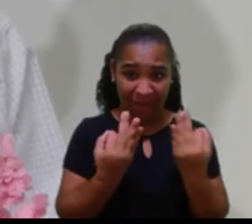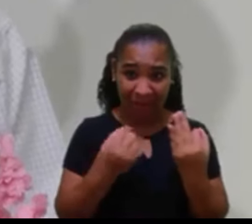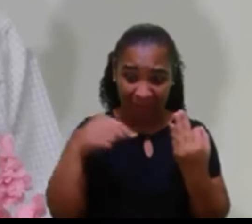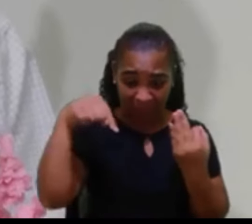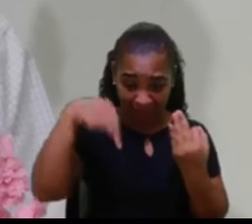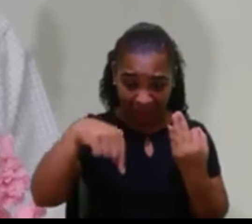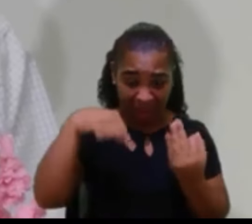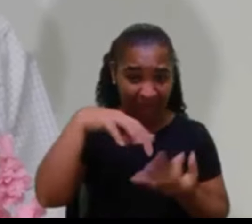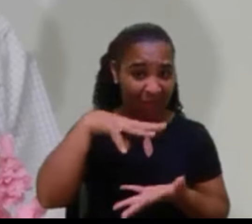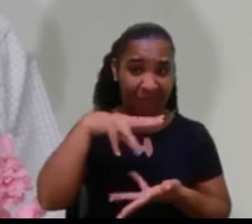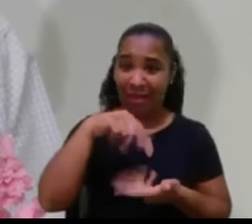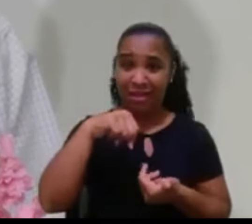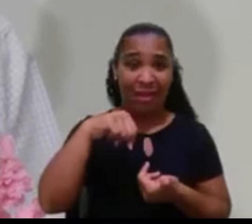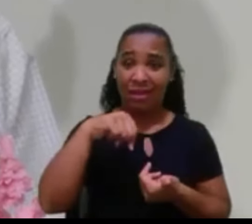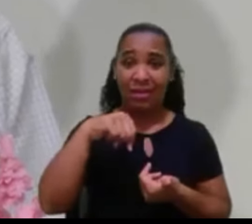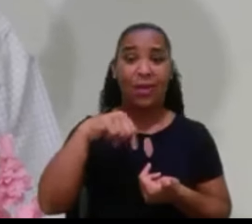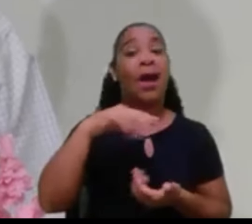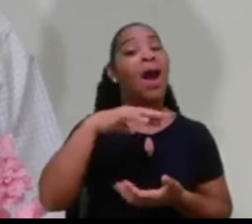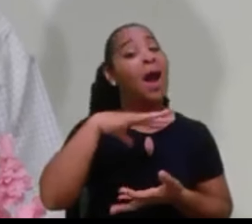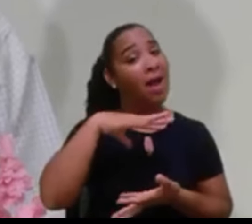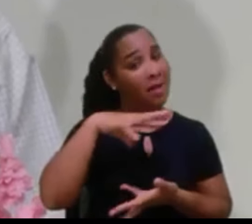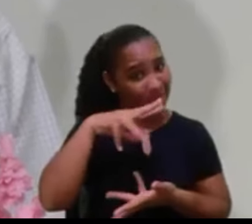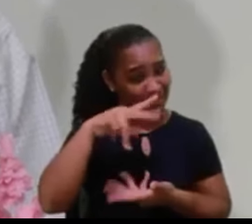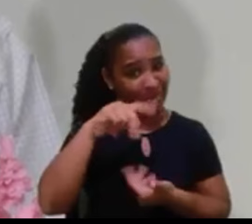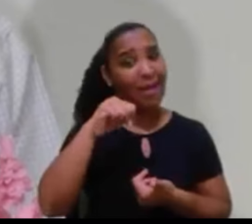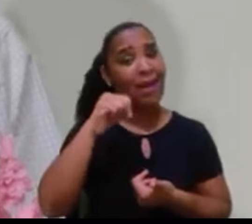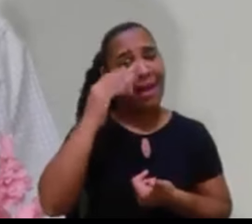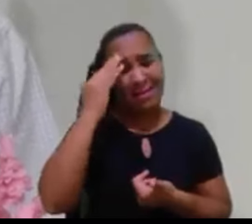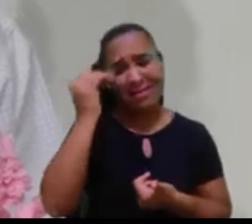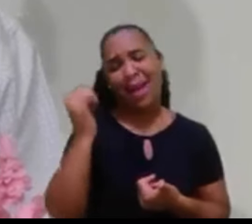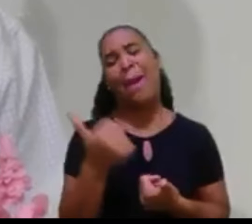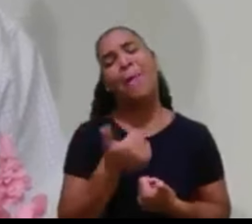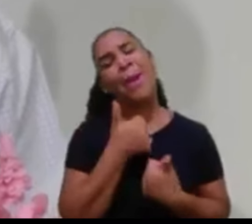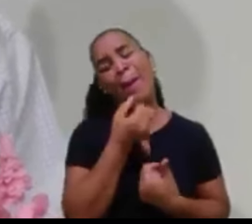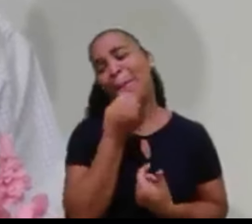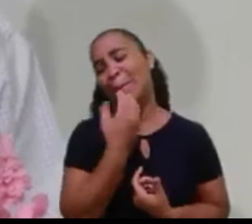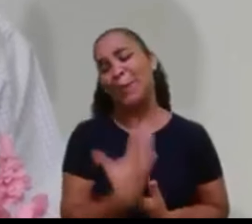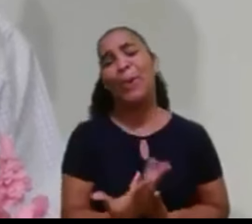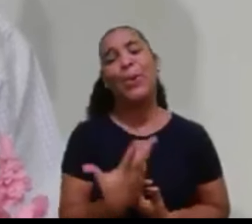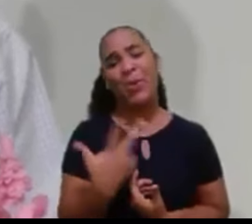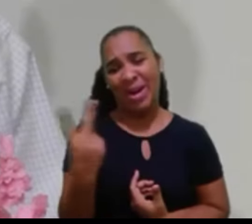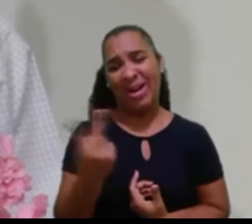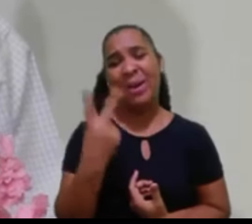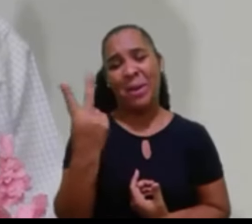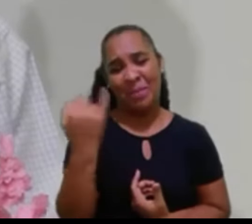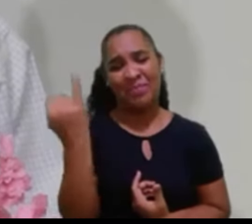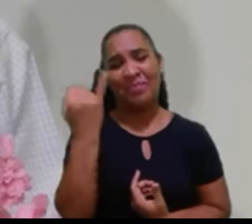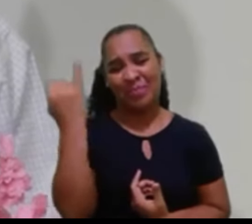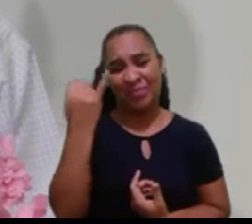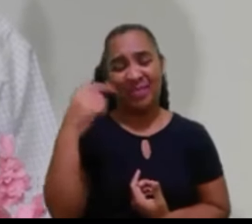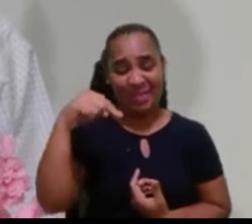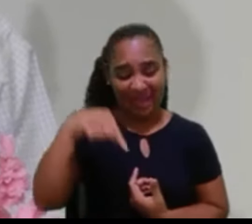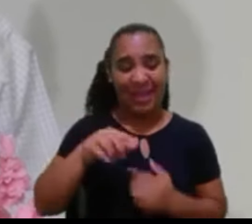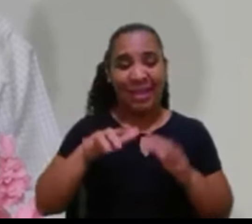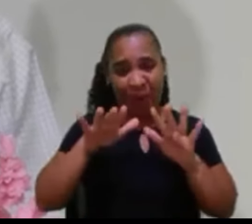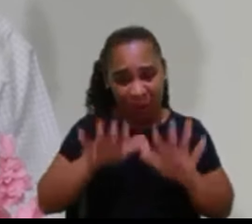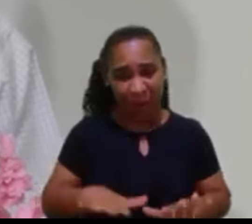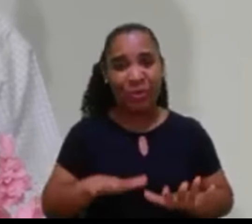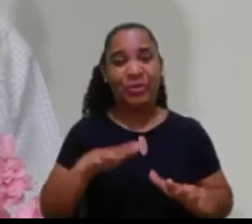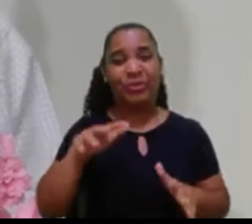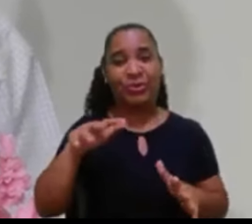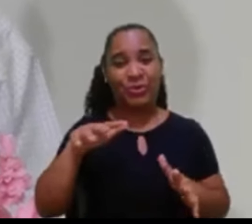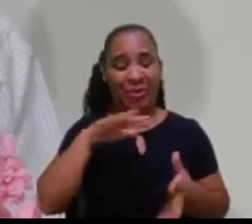E a terra aqui para nós. É tão bacana que vale a pena a gente estar até remendado, pés